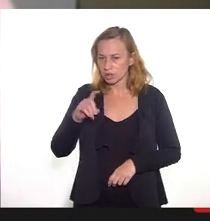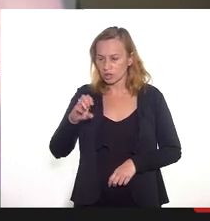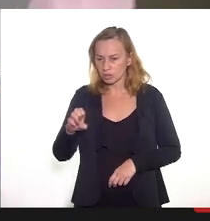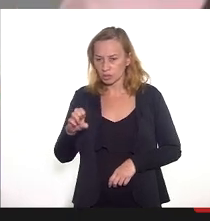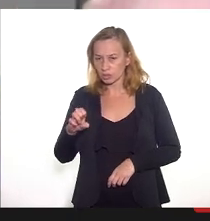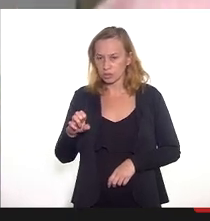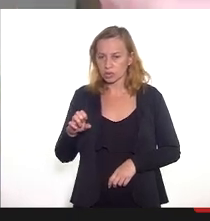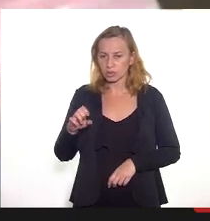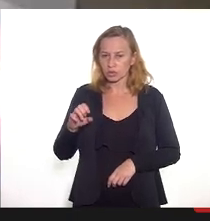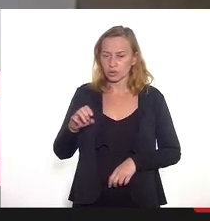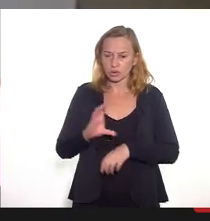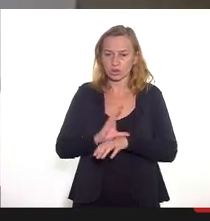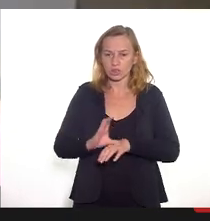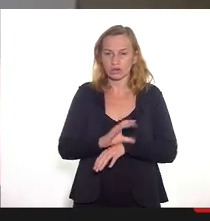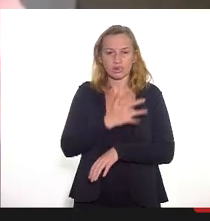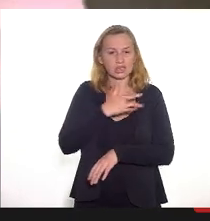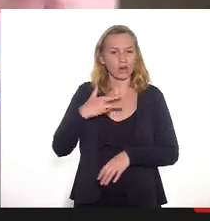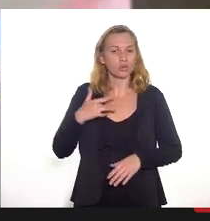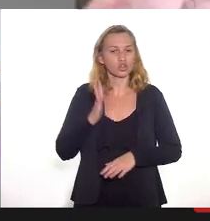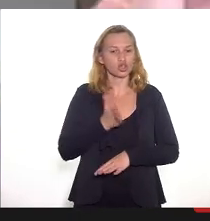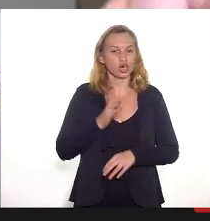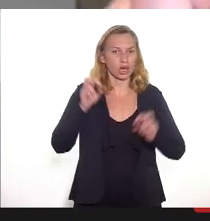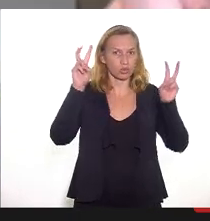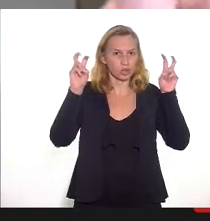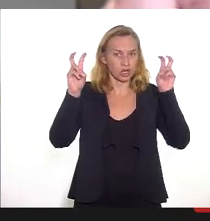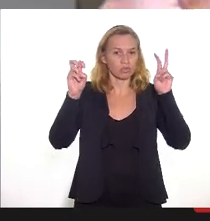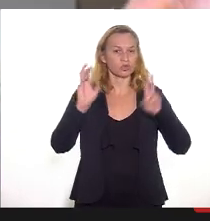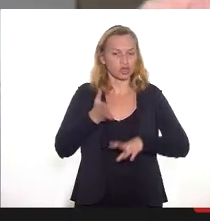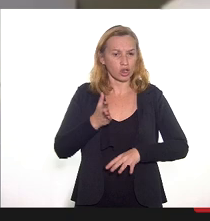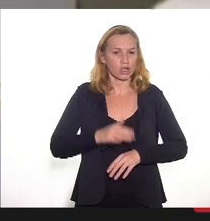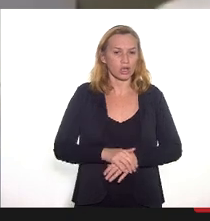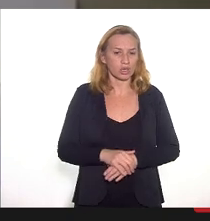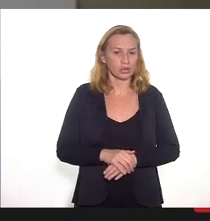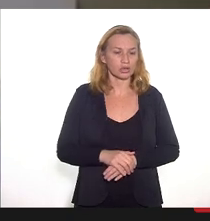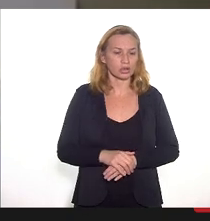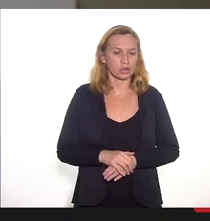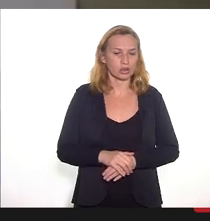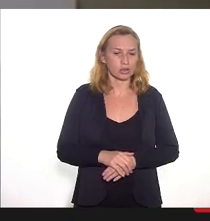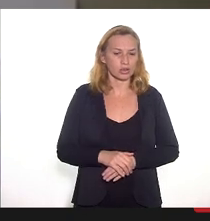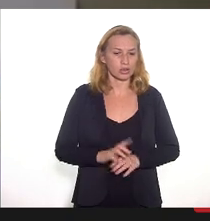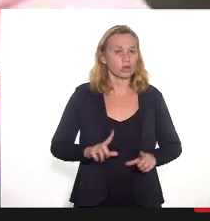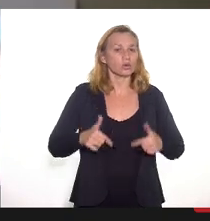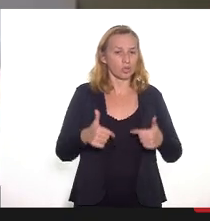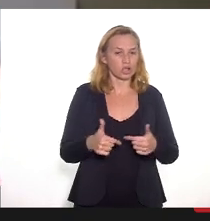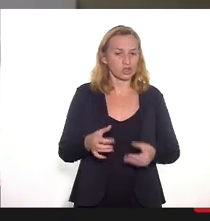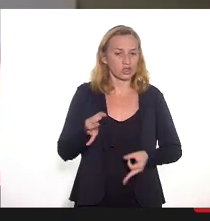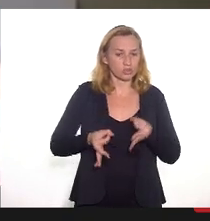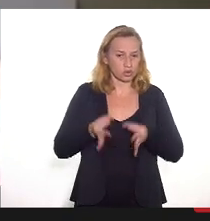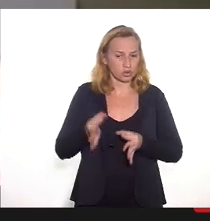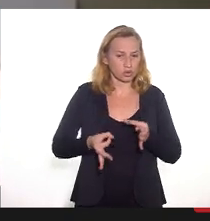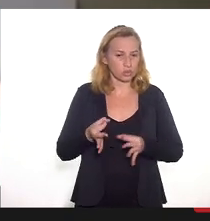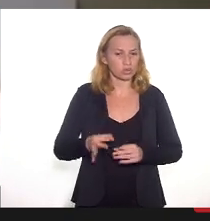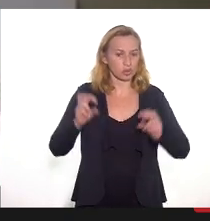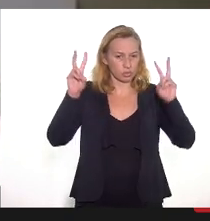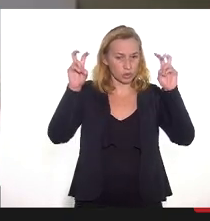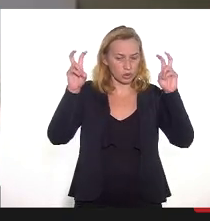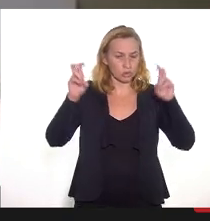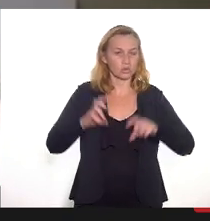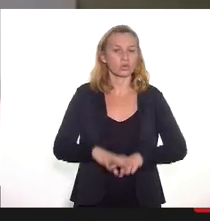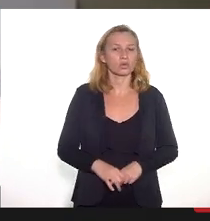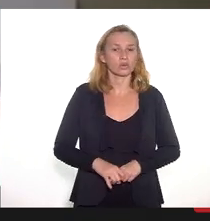saúde, já que esse é um tema que já está ajuizado, tem uma ação ajuizada a respeito disso.